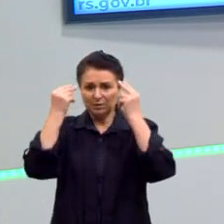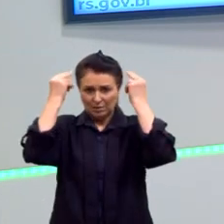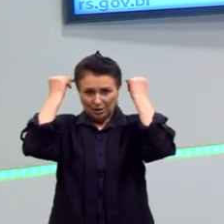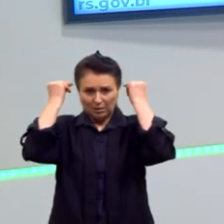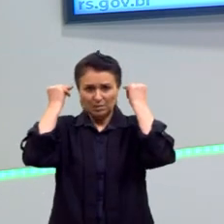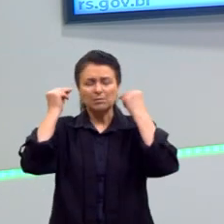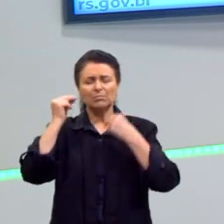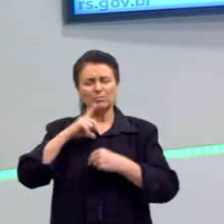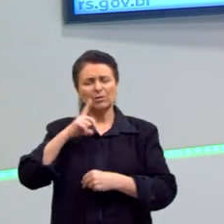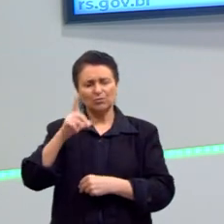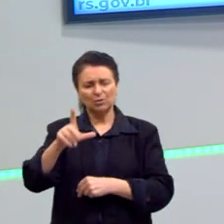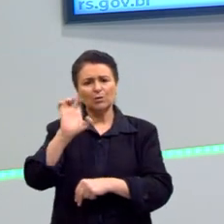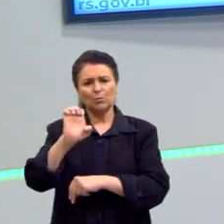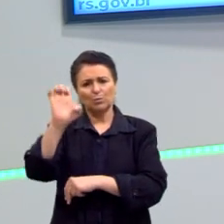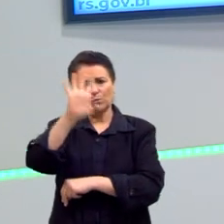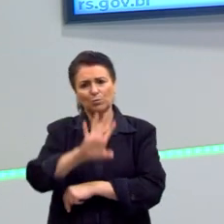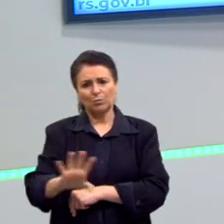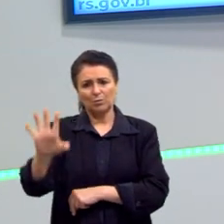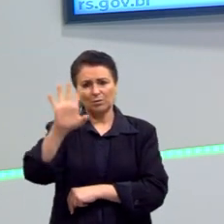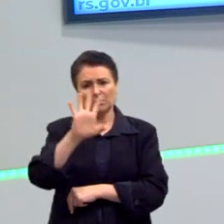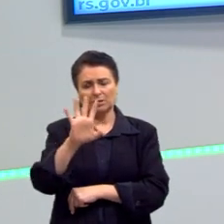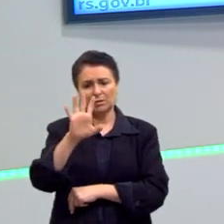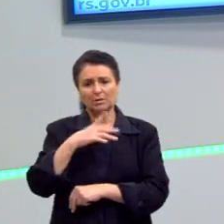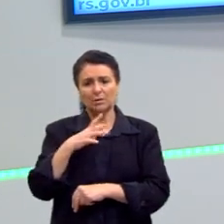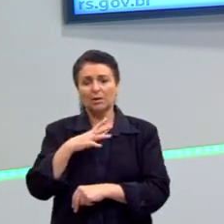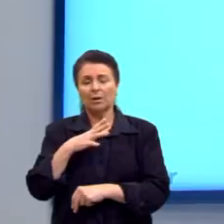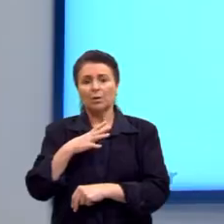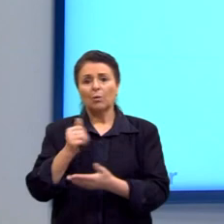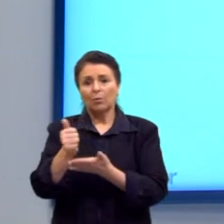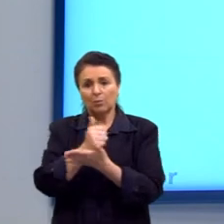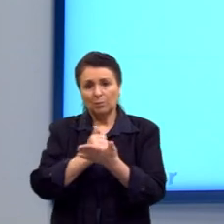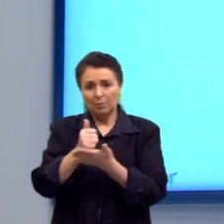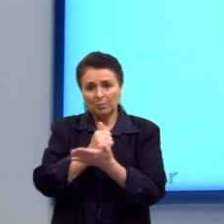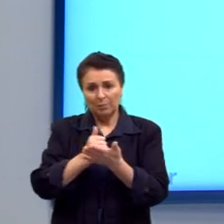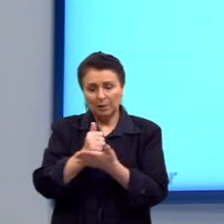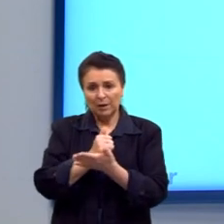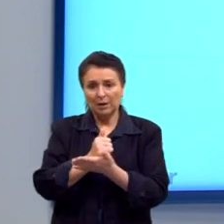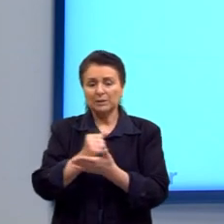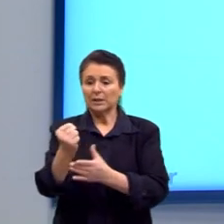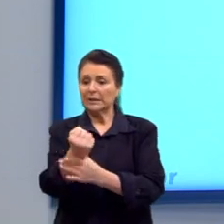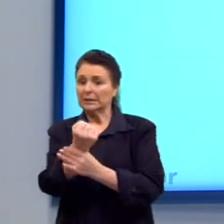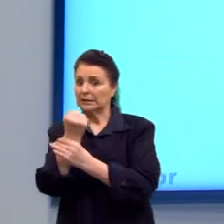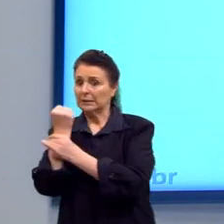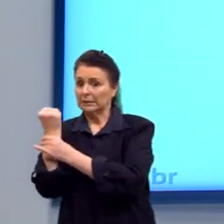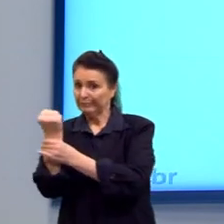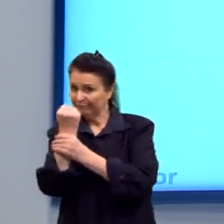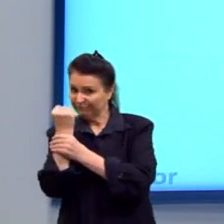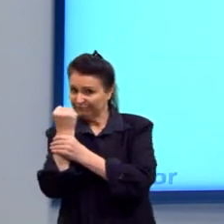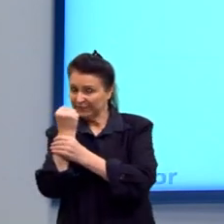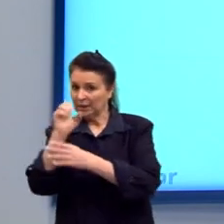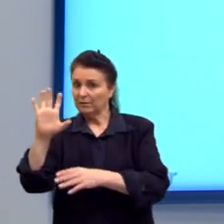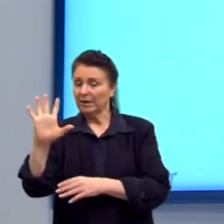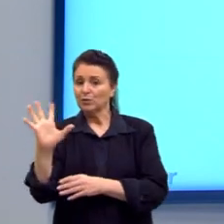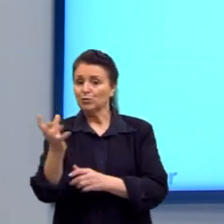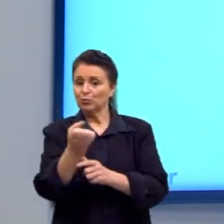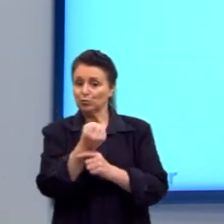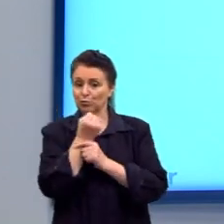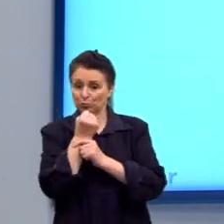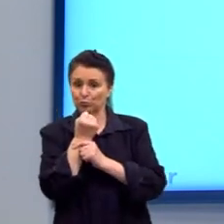Então, baseado nessas questões e no Leviatã, Hobbes defende o poder absoluto, o rei poder absoluto,